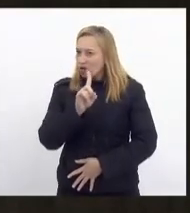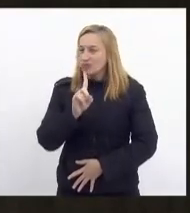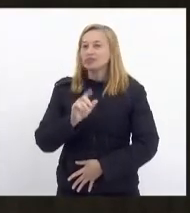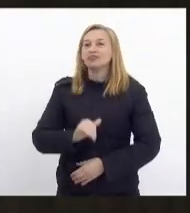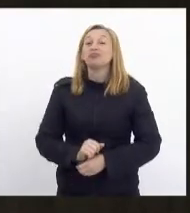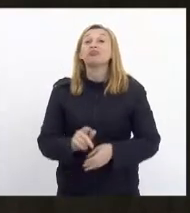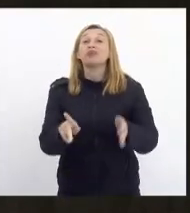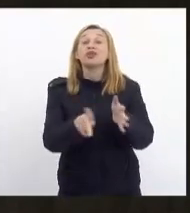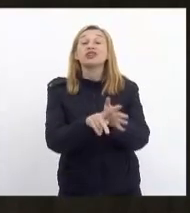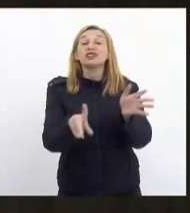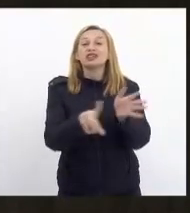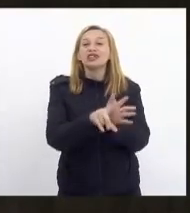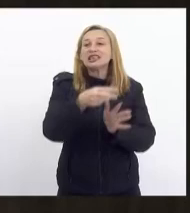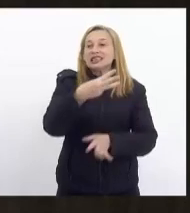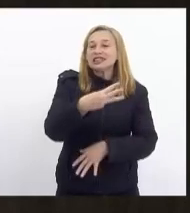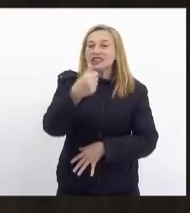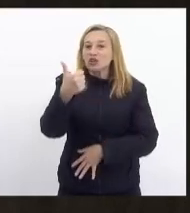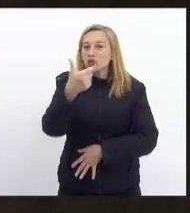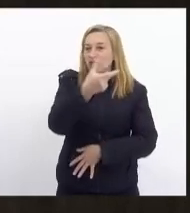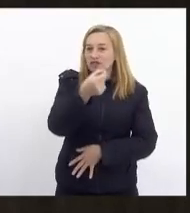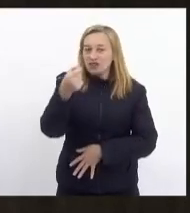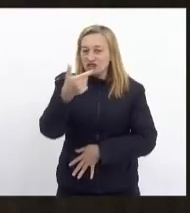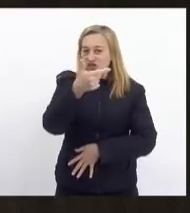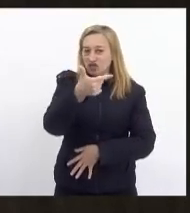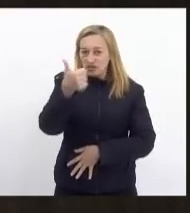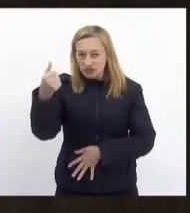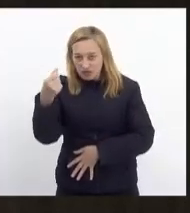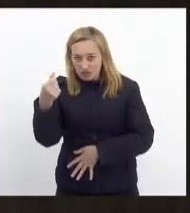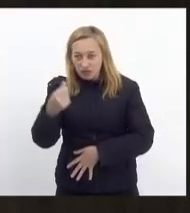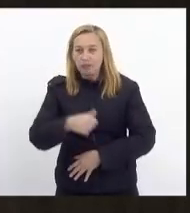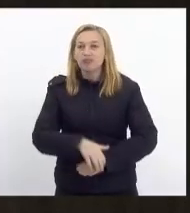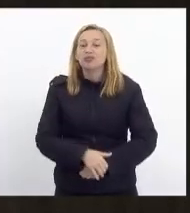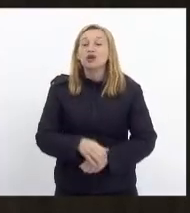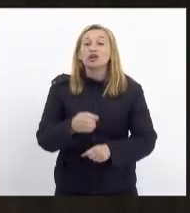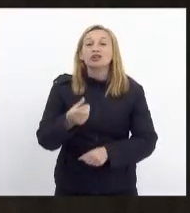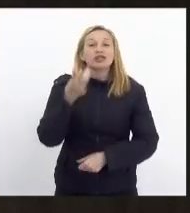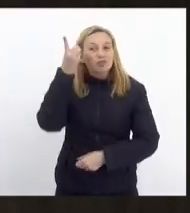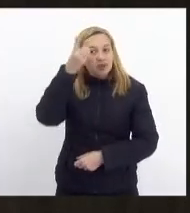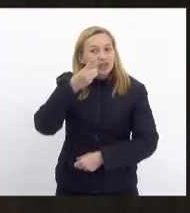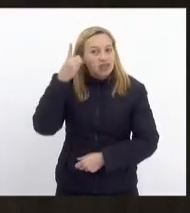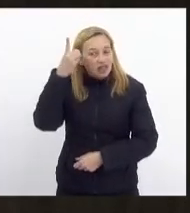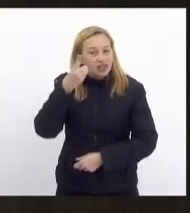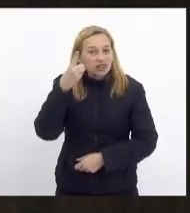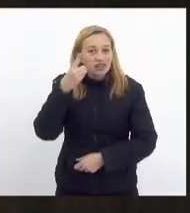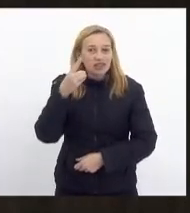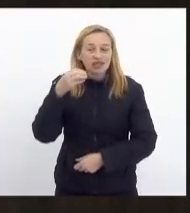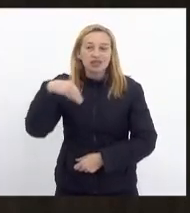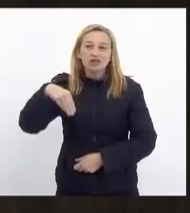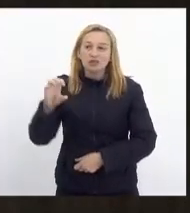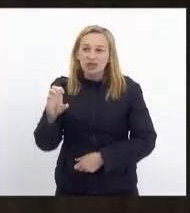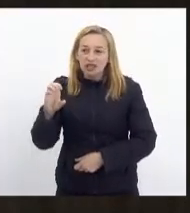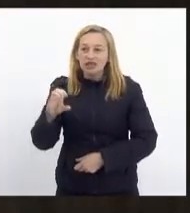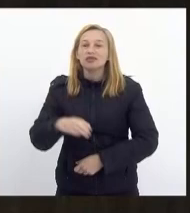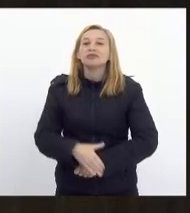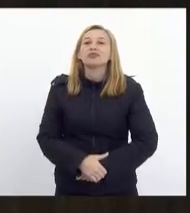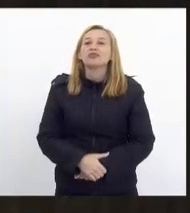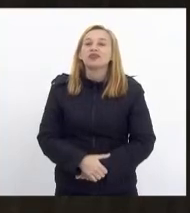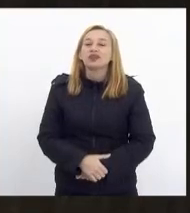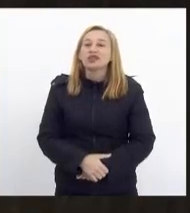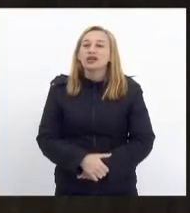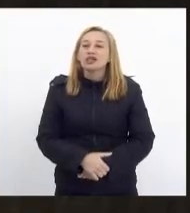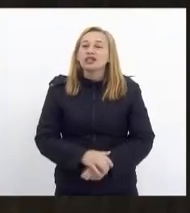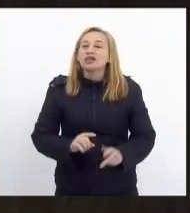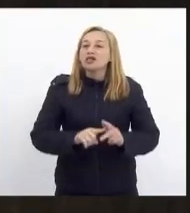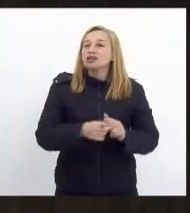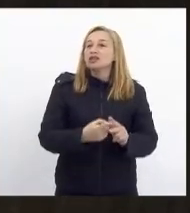projeto de lei 31.20.20, de autoria do deputado Carlos Mink, que altera